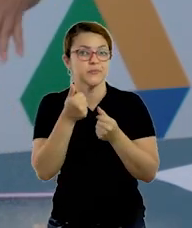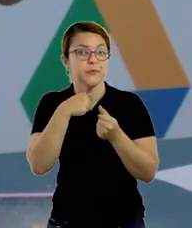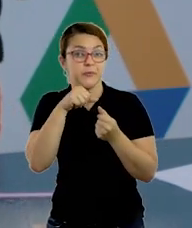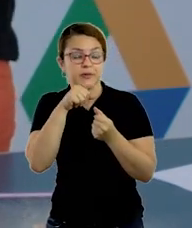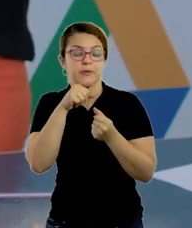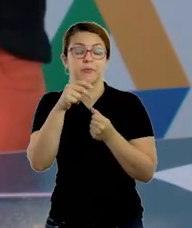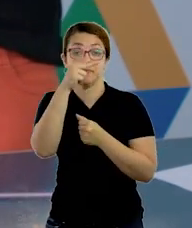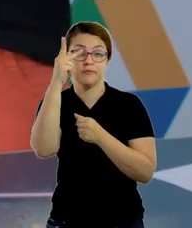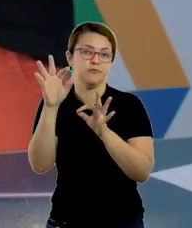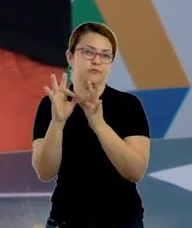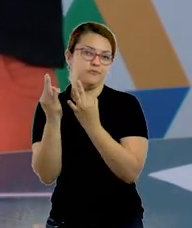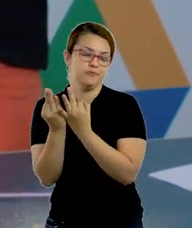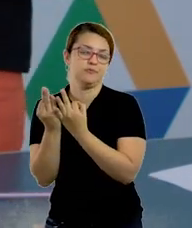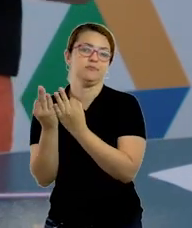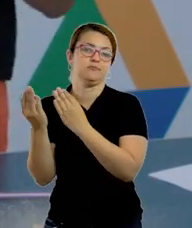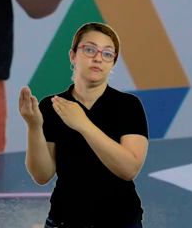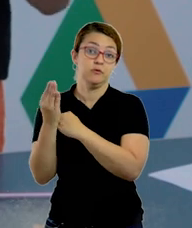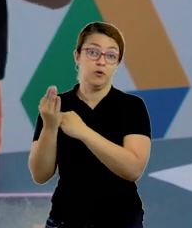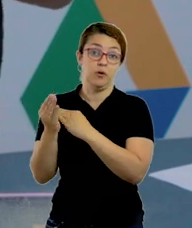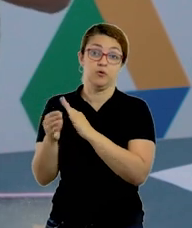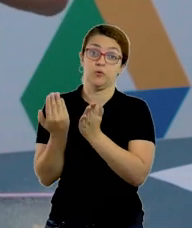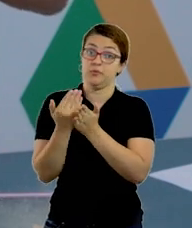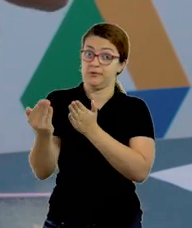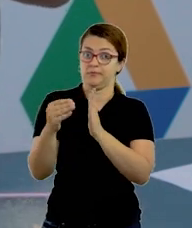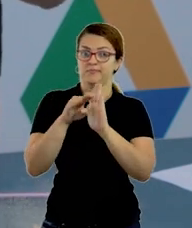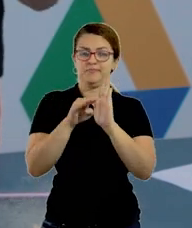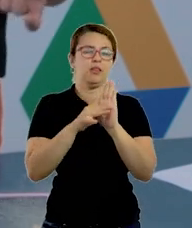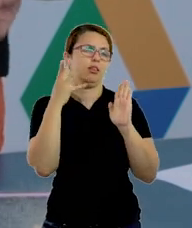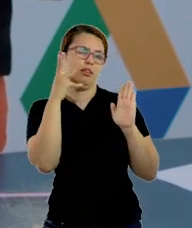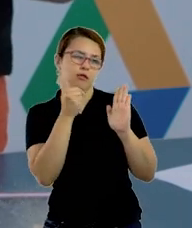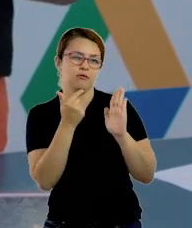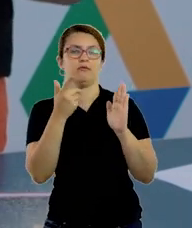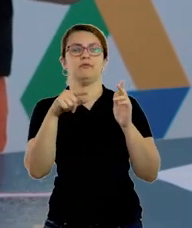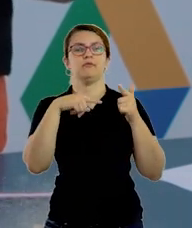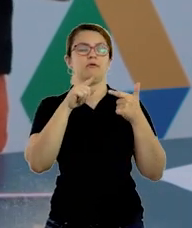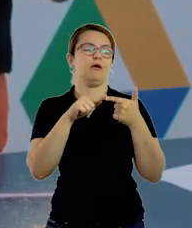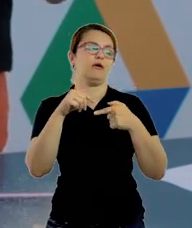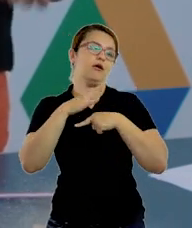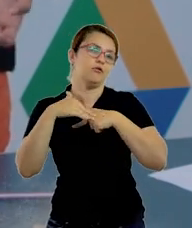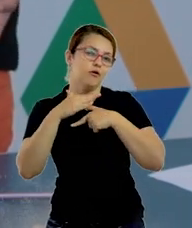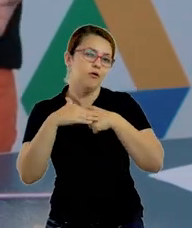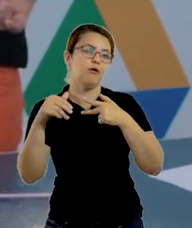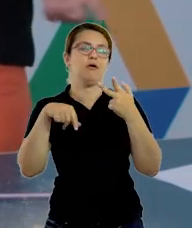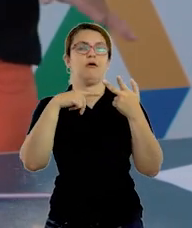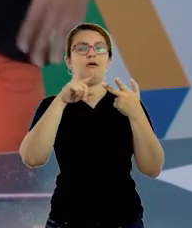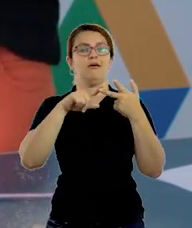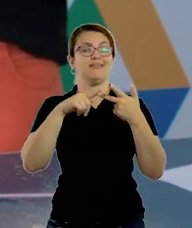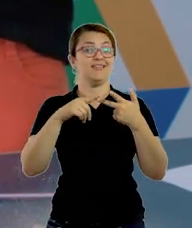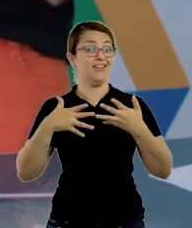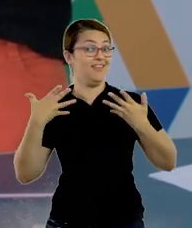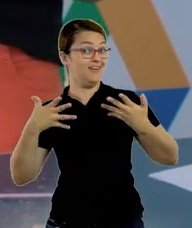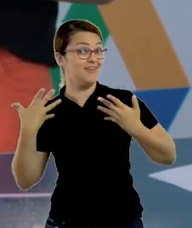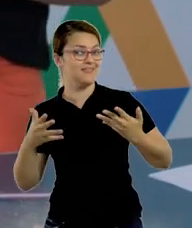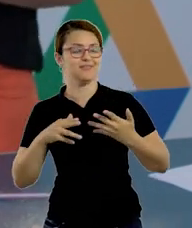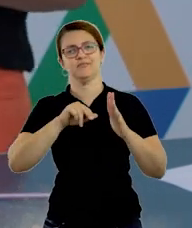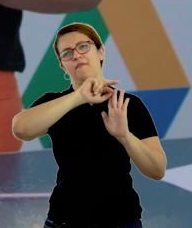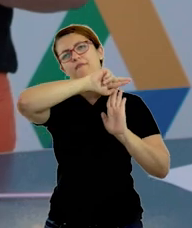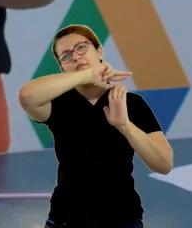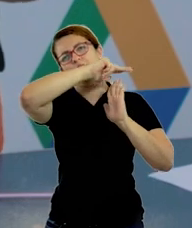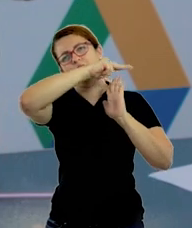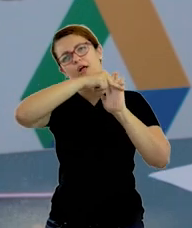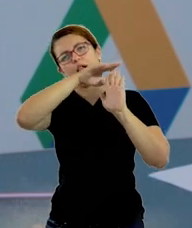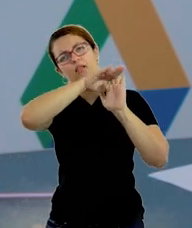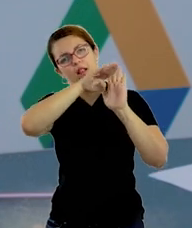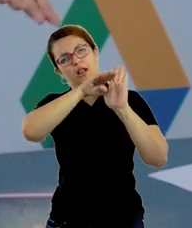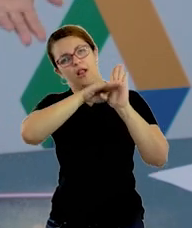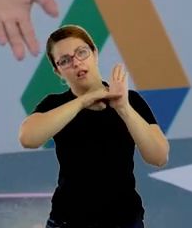a fazer a lista com as qualidades para a minha mãe. Então, linda, carinhosa, alegre. E aí vocês vão colocando outras qualidades